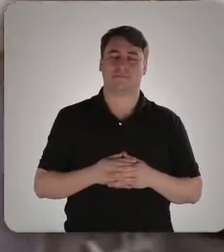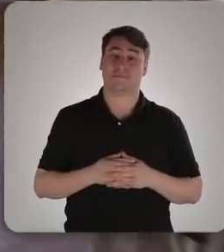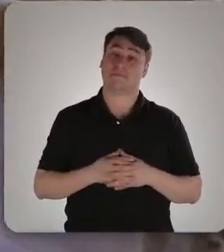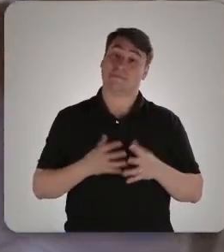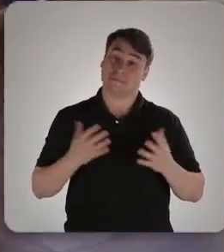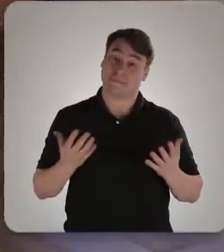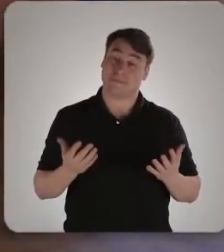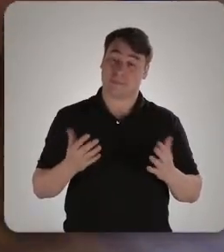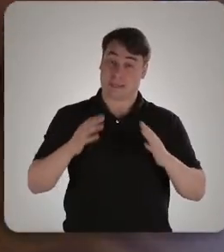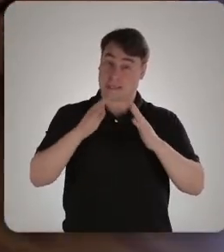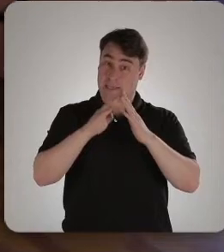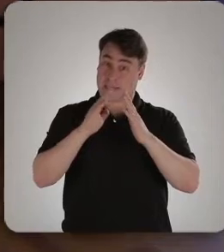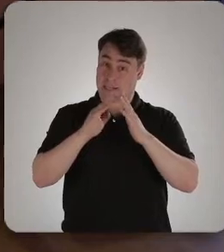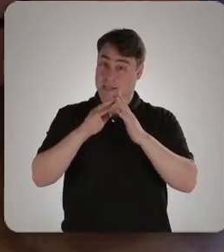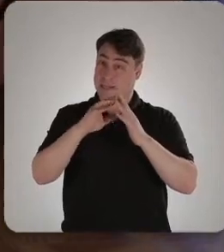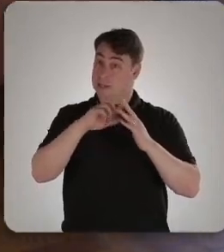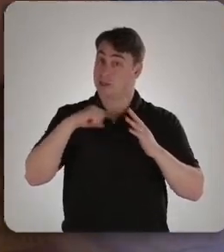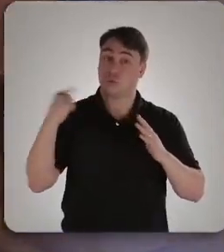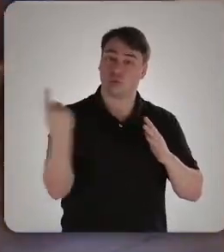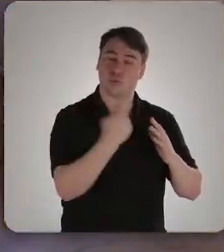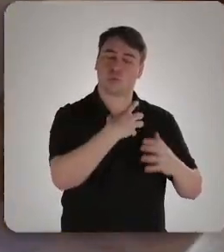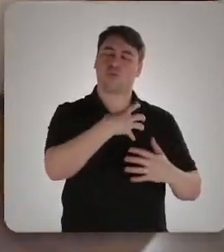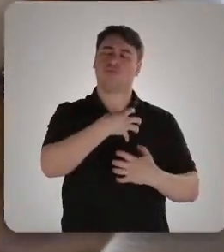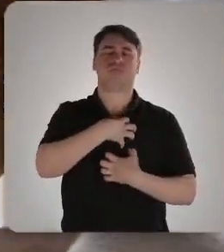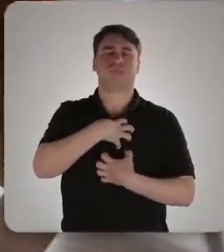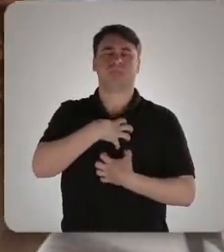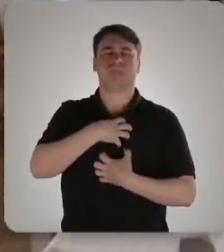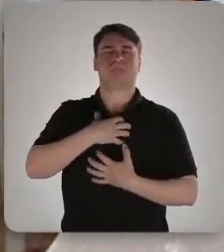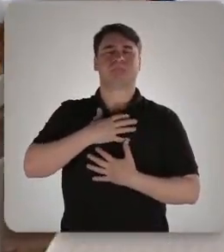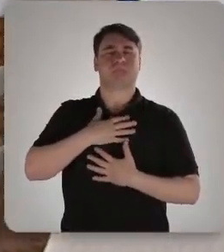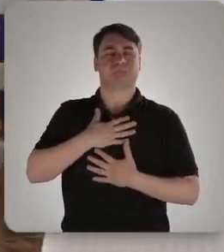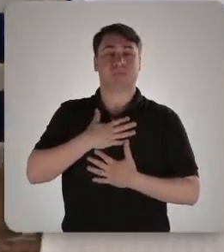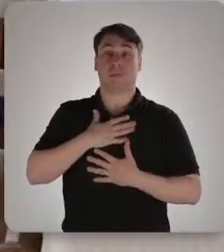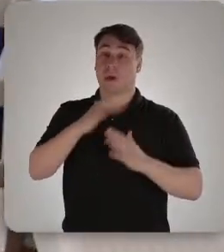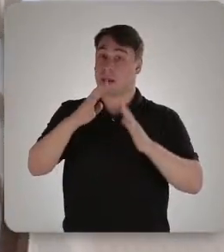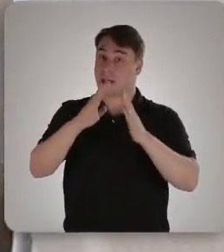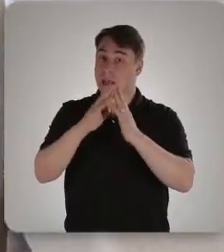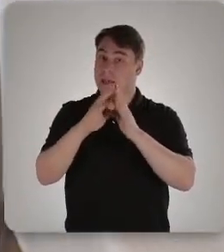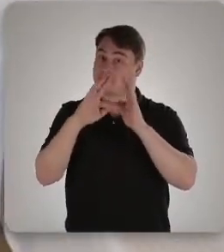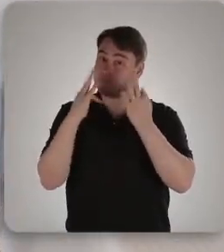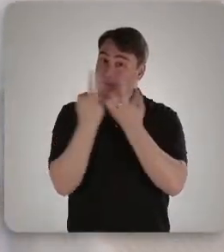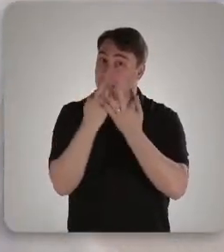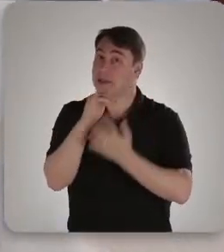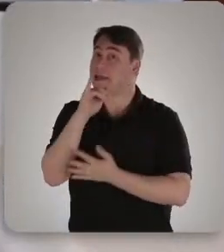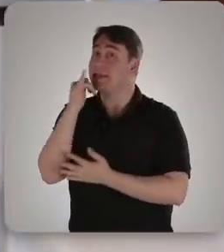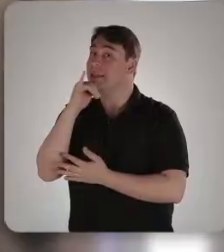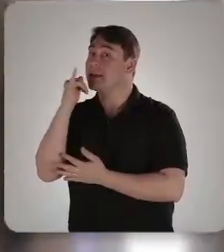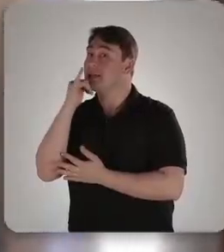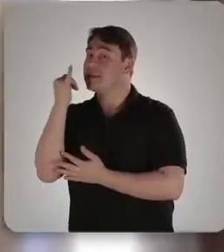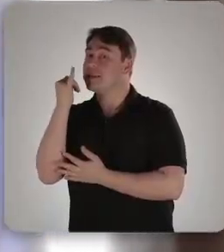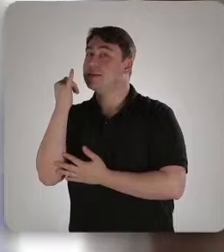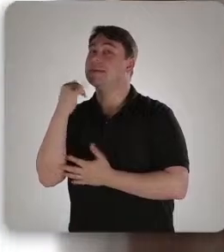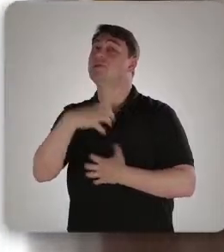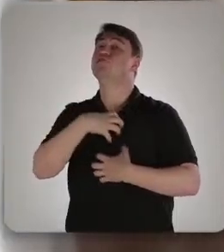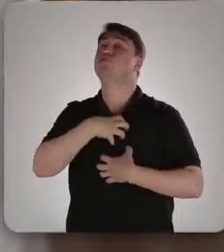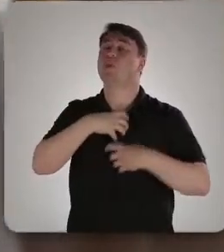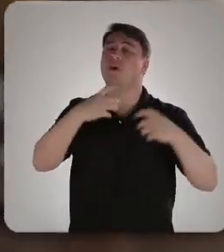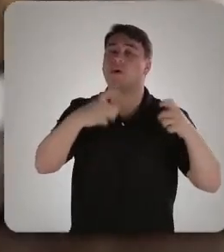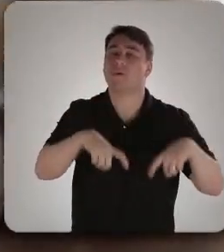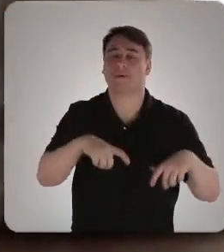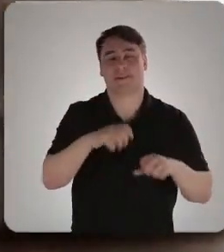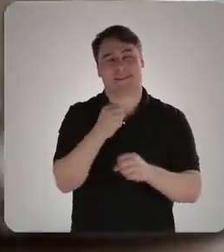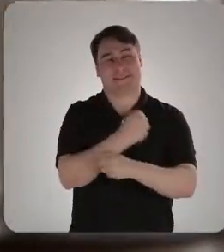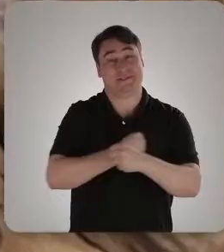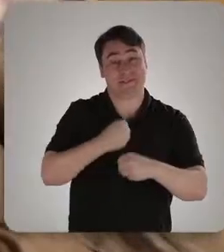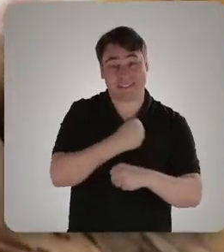Toda casa também tem uma alma. E em casa de família italiana, a alma quase sempre fica na cozinha.